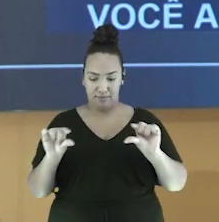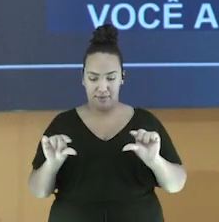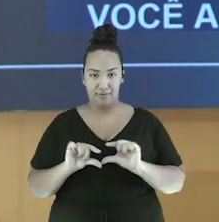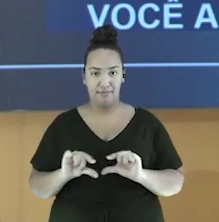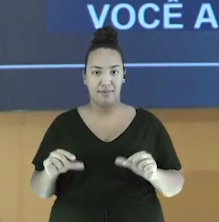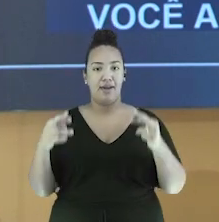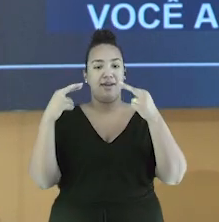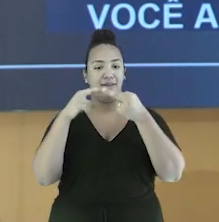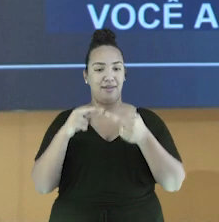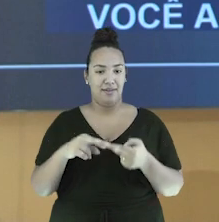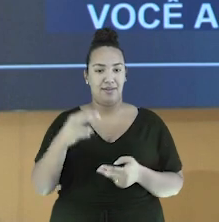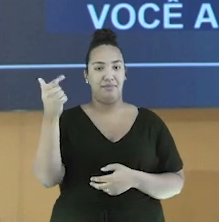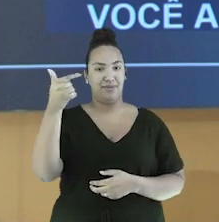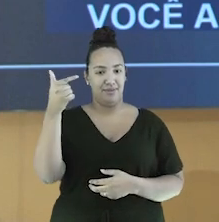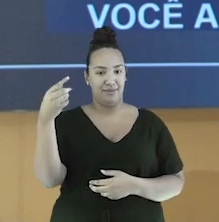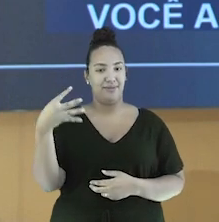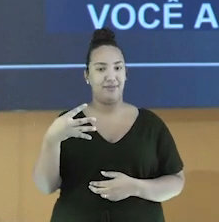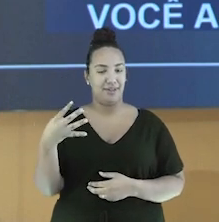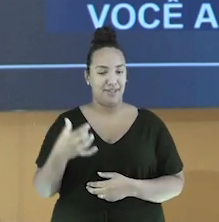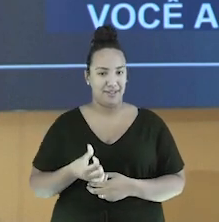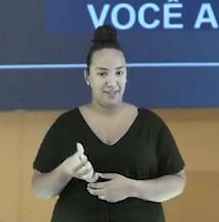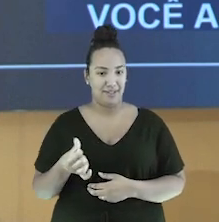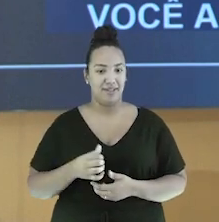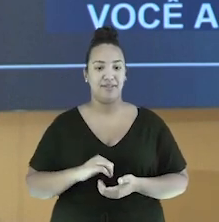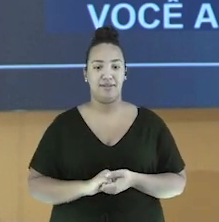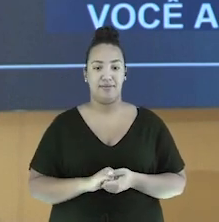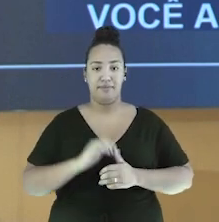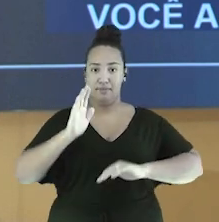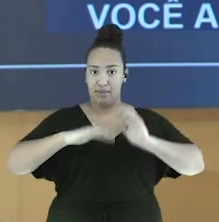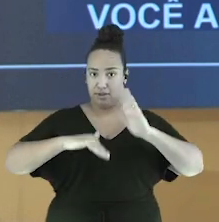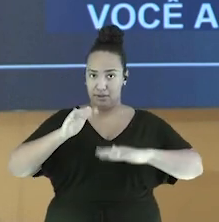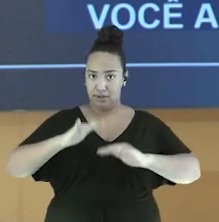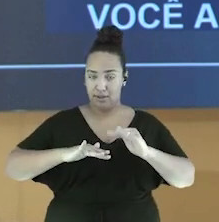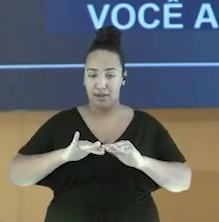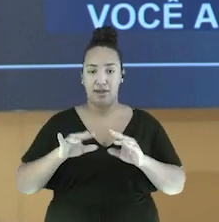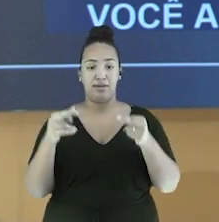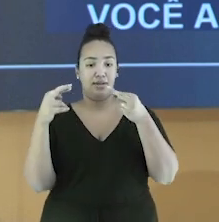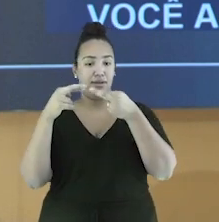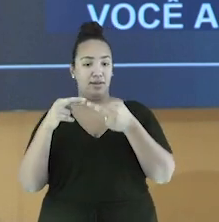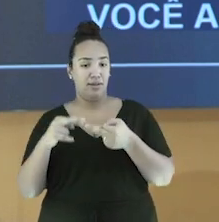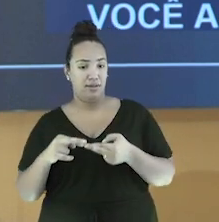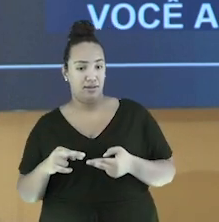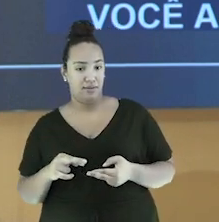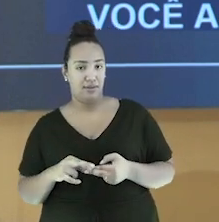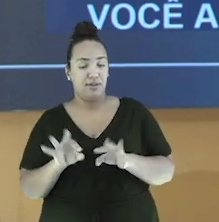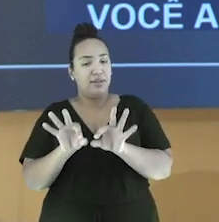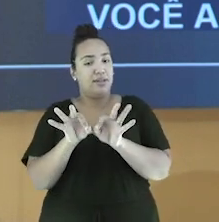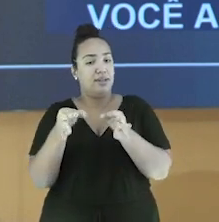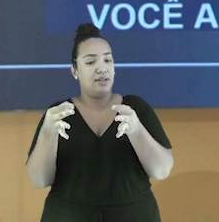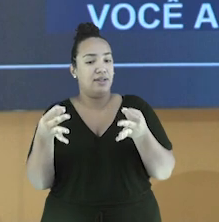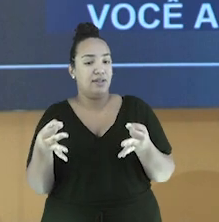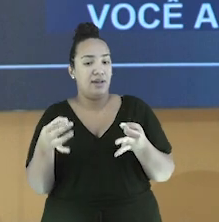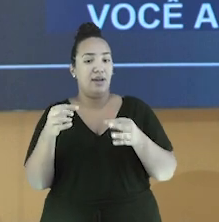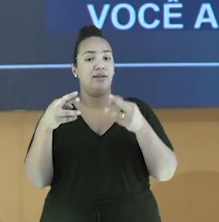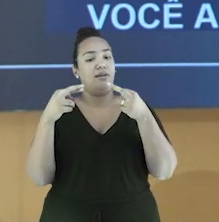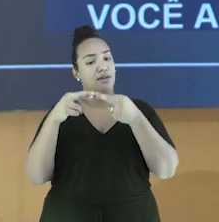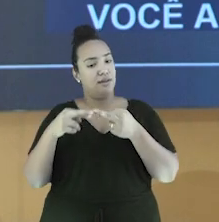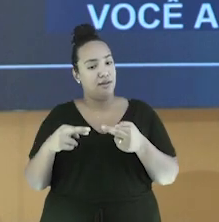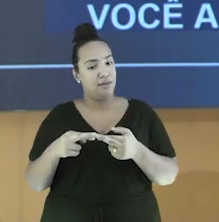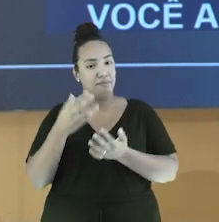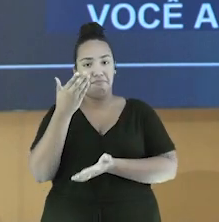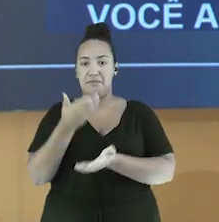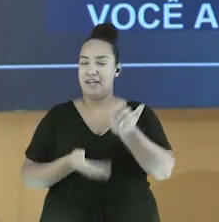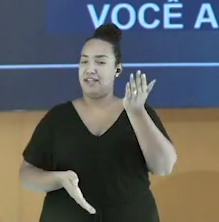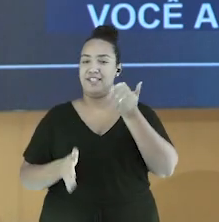Segunda, quarta e sexta. Batucada rima com delicada, que rima com perde nada.